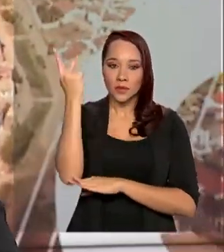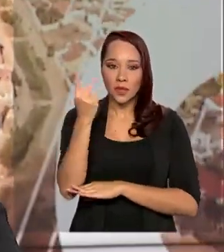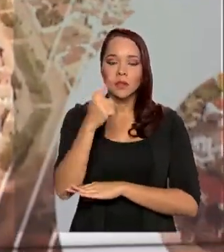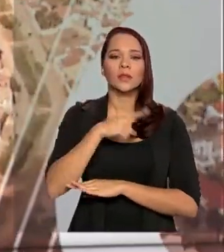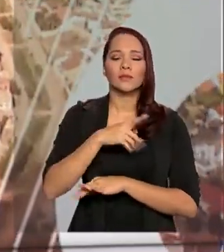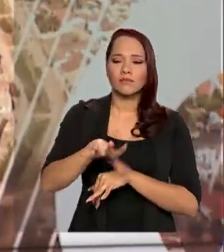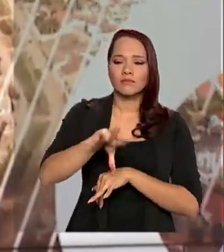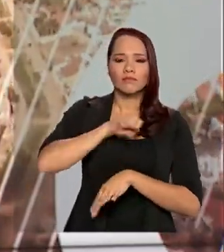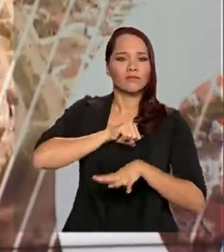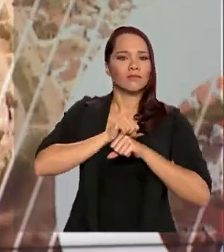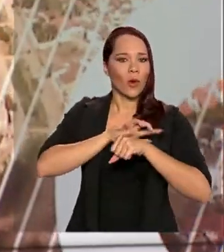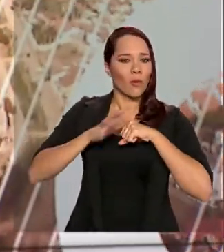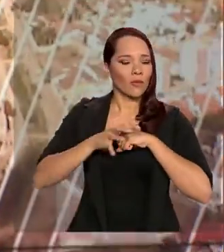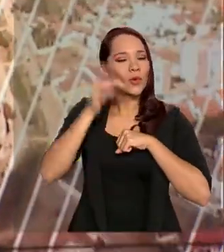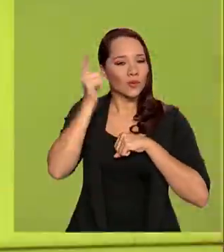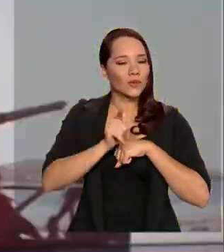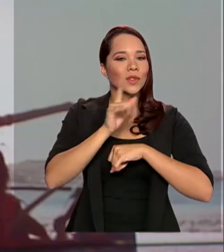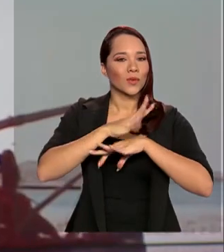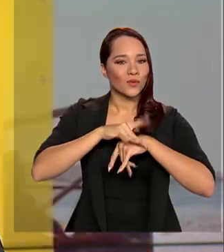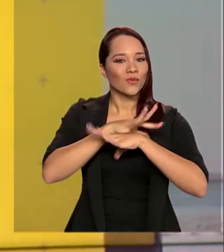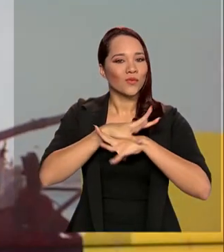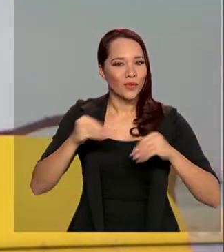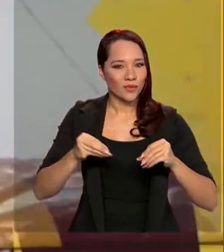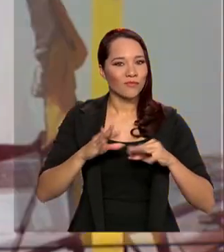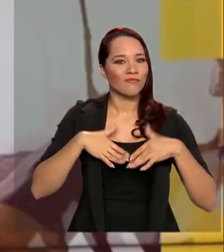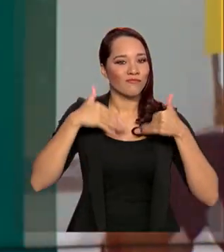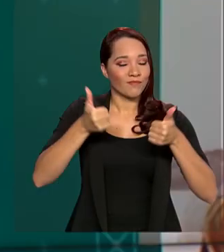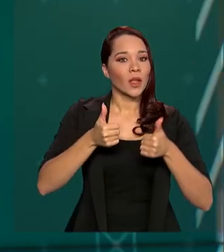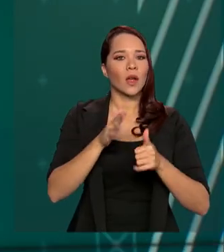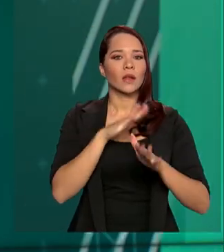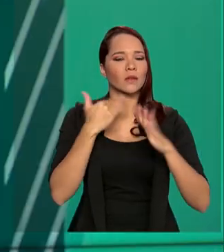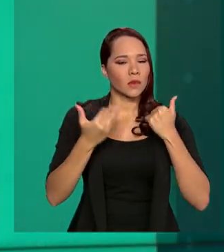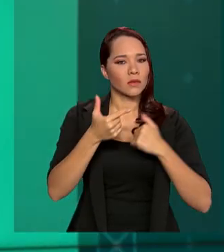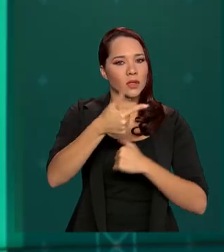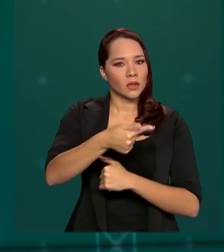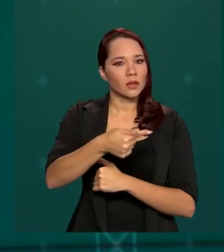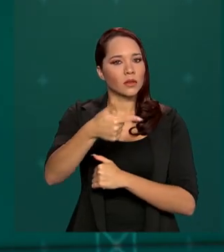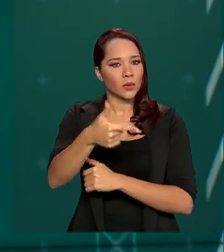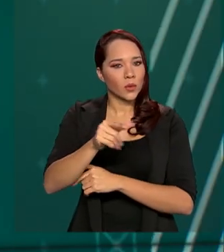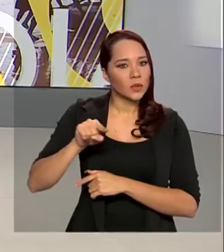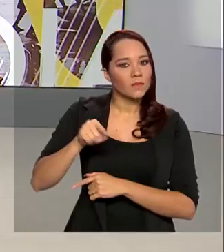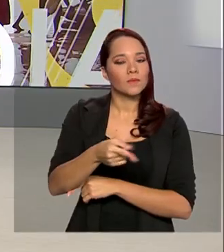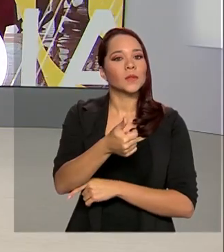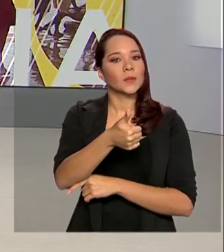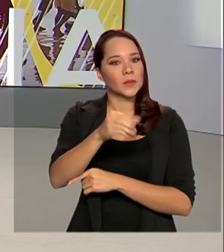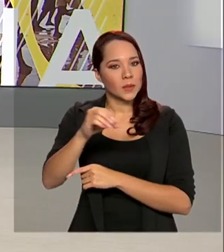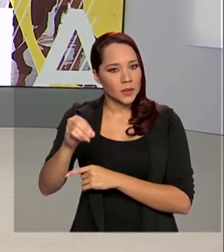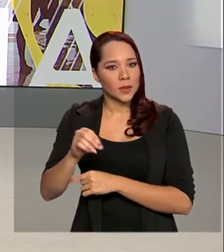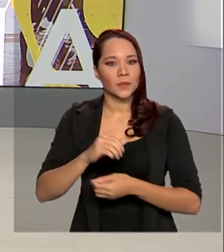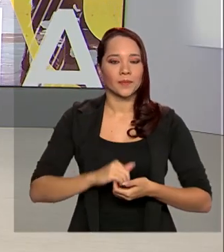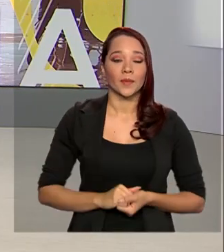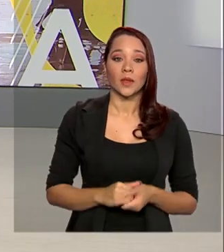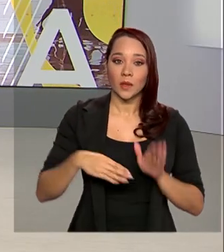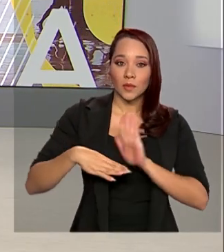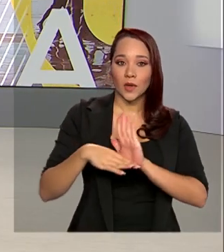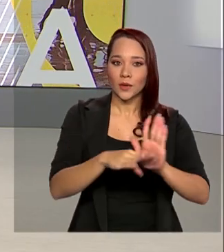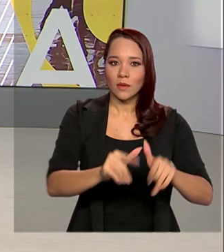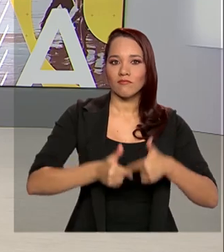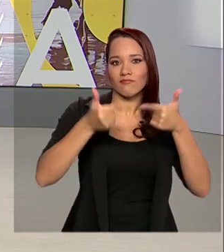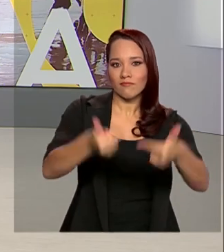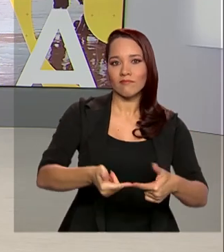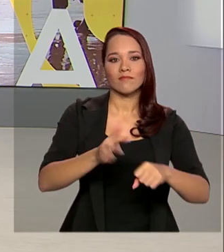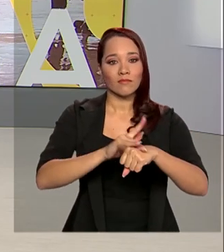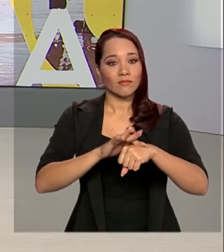que contraíram a doença se recuperaram. Os óbitos chegam a 72 mil e 100. E para ajudar no enfrentamento da